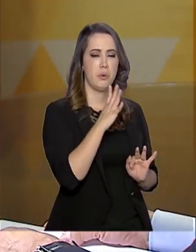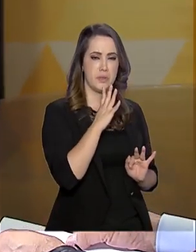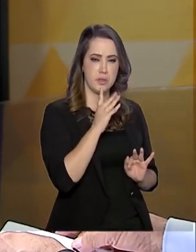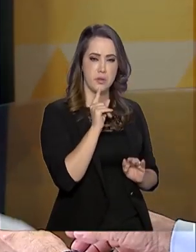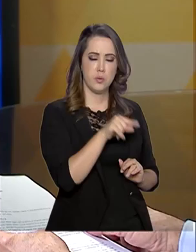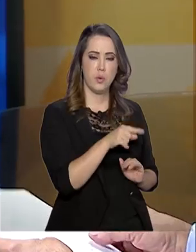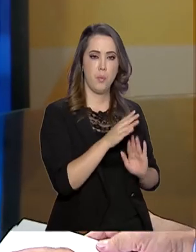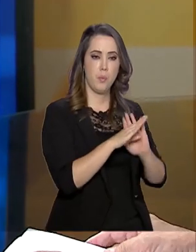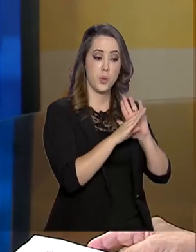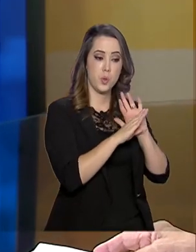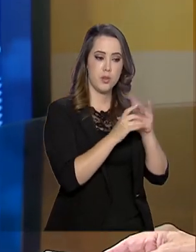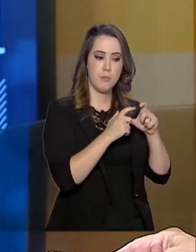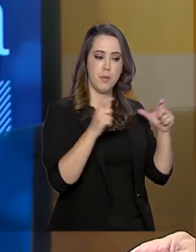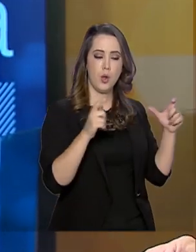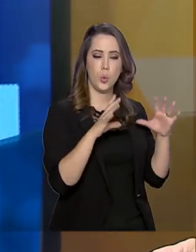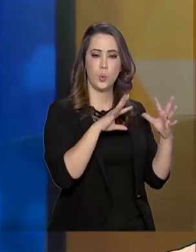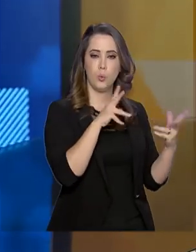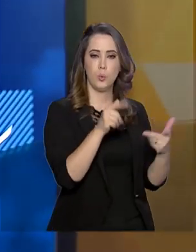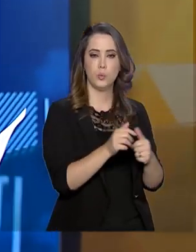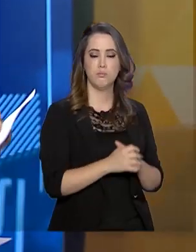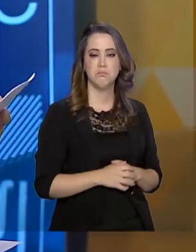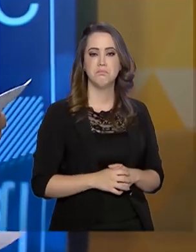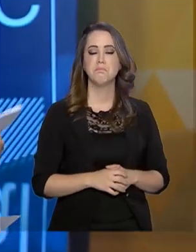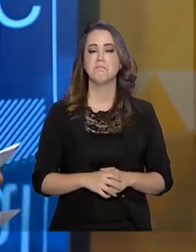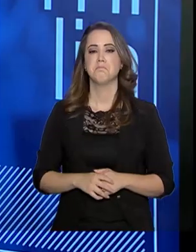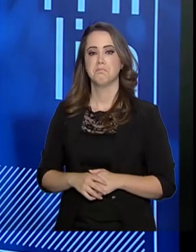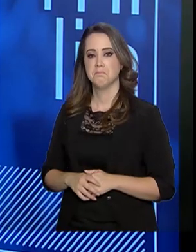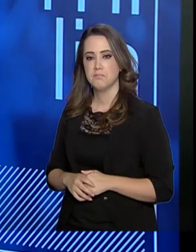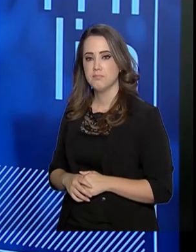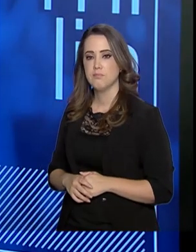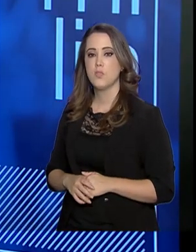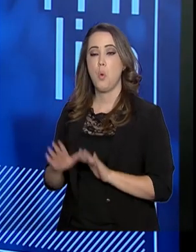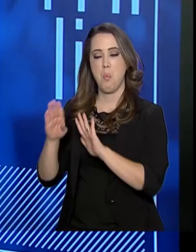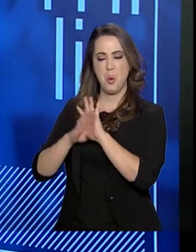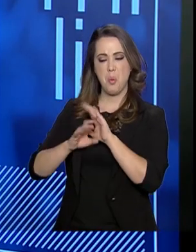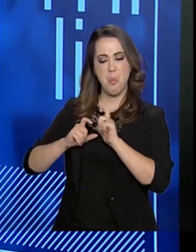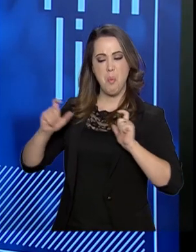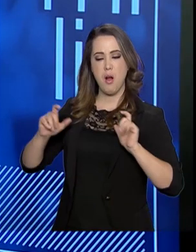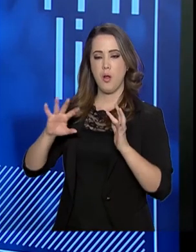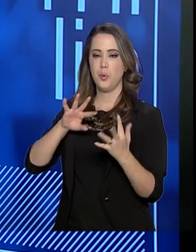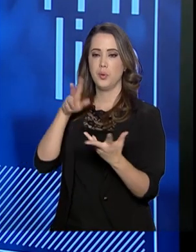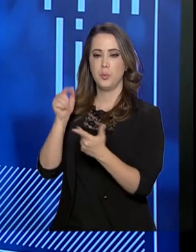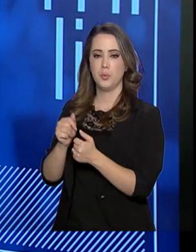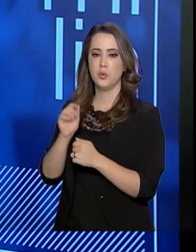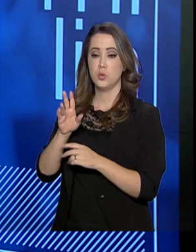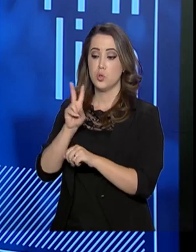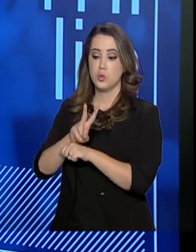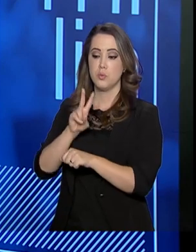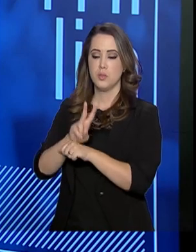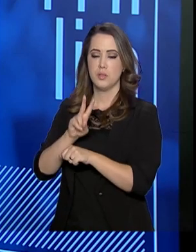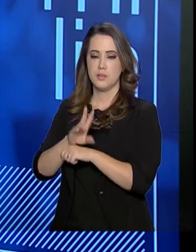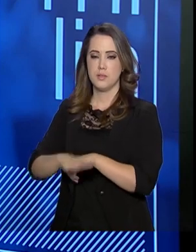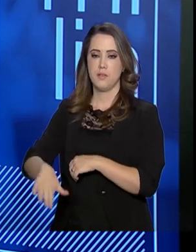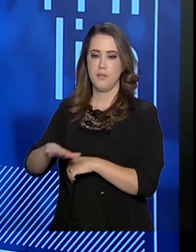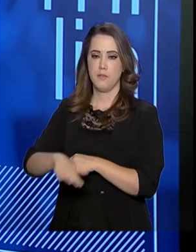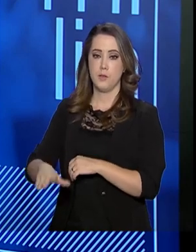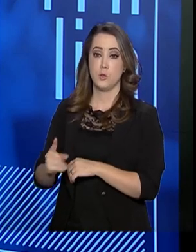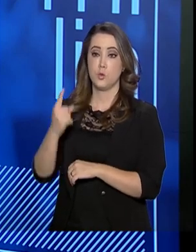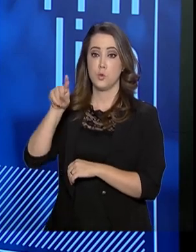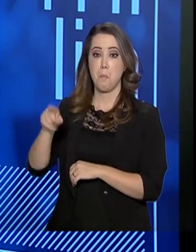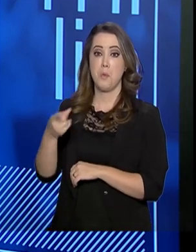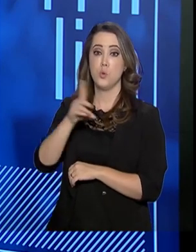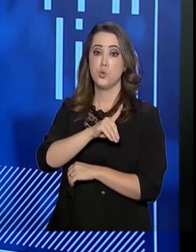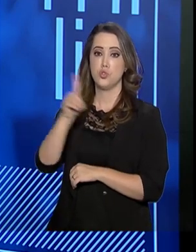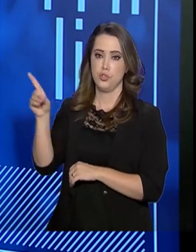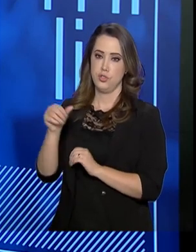como o maior programa do mundo. O maior programa do mundo de proteção à infância nos primeiros mil dias de vidas. É